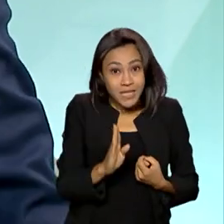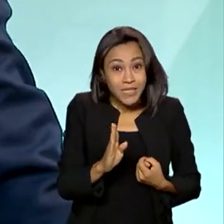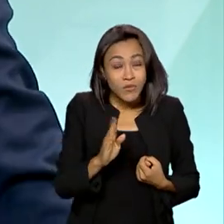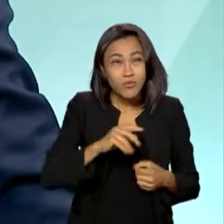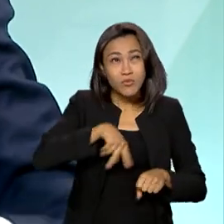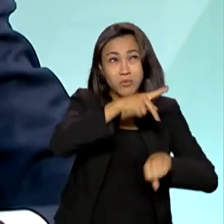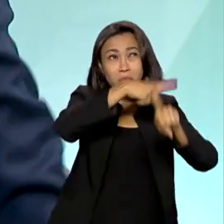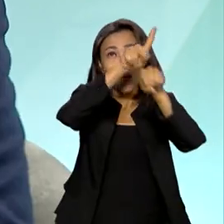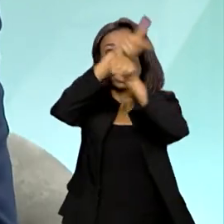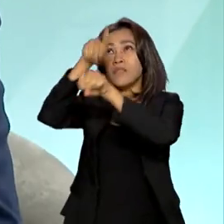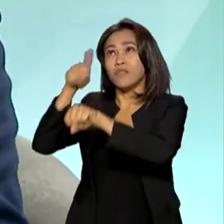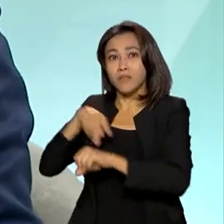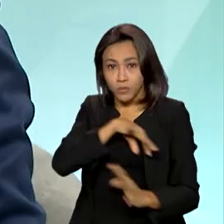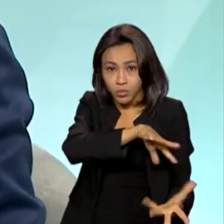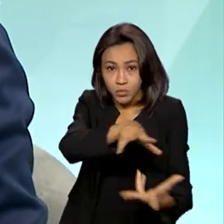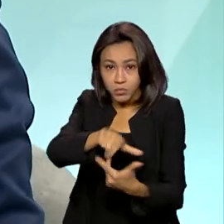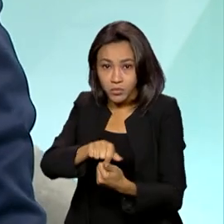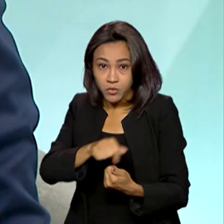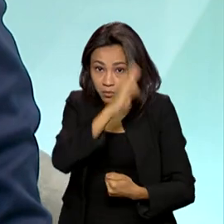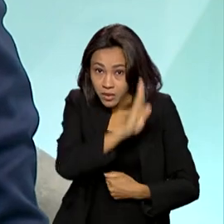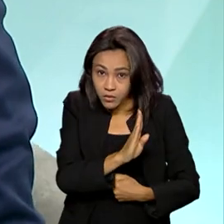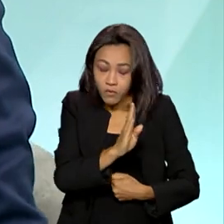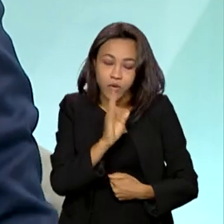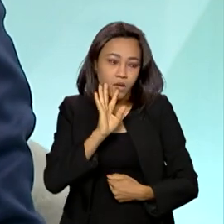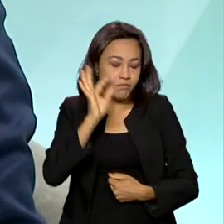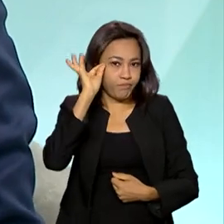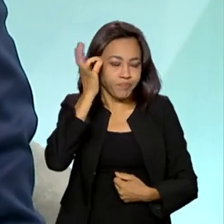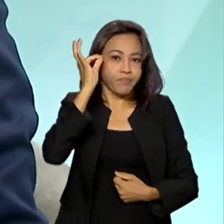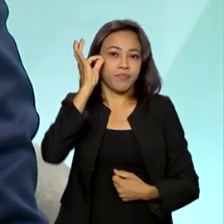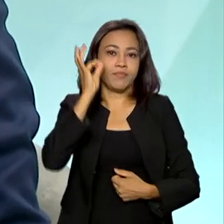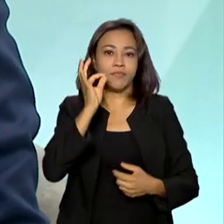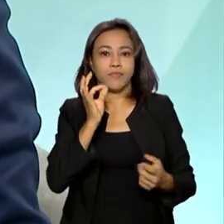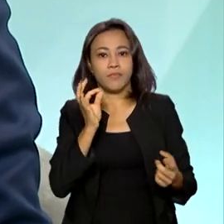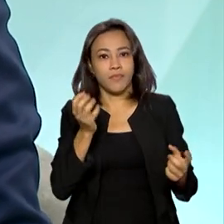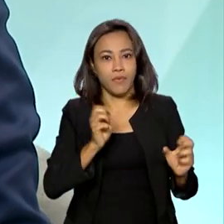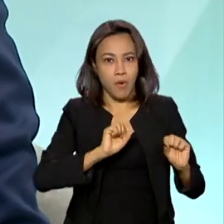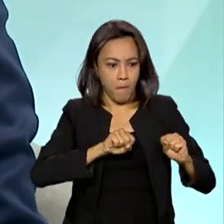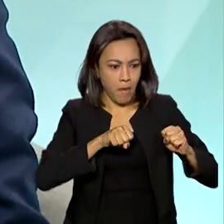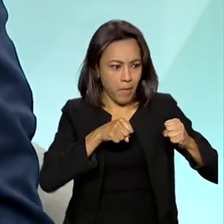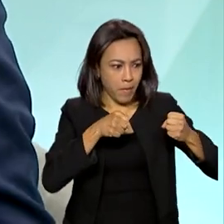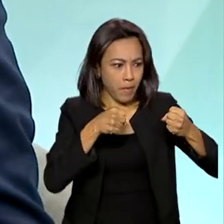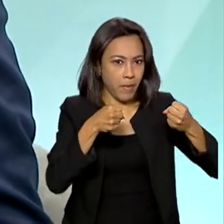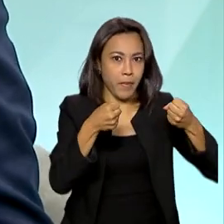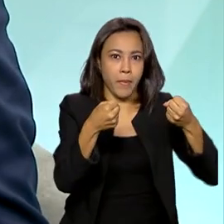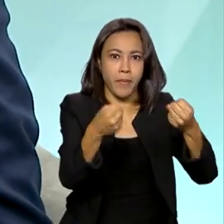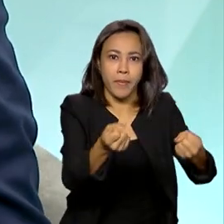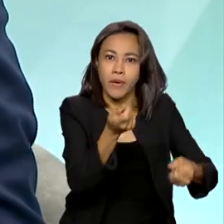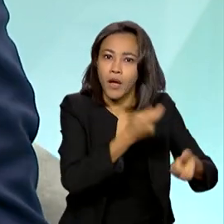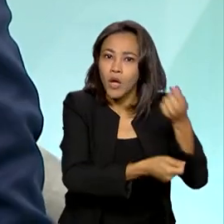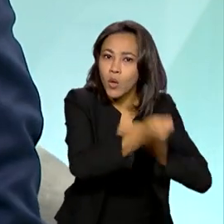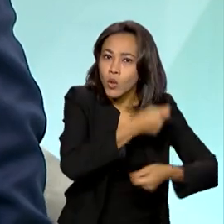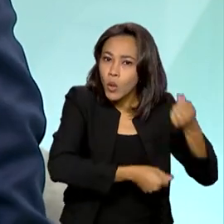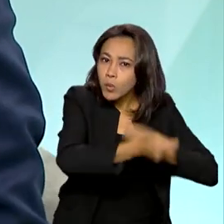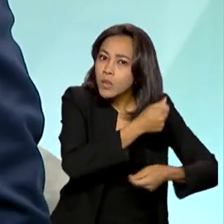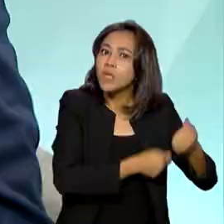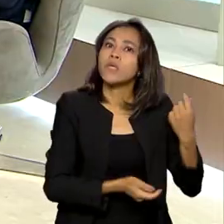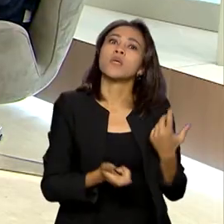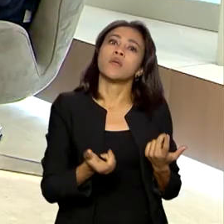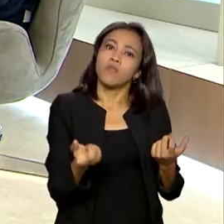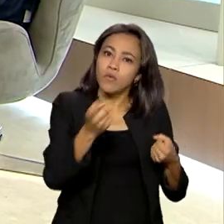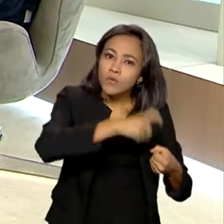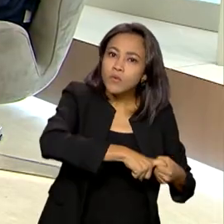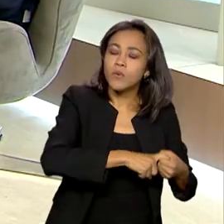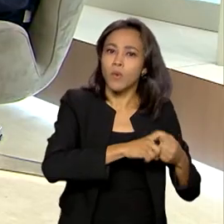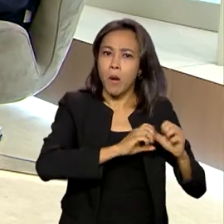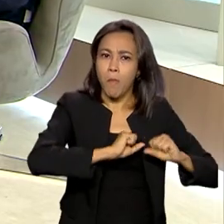mais rapidamente voltou a aquecer a sua economia. Quer dizer, então o mercado voltou a